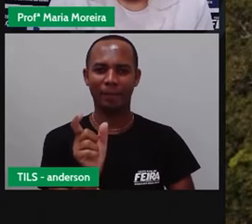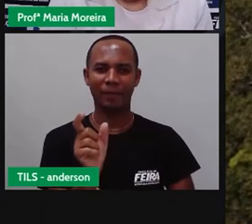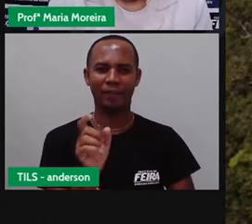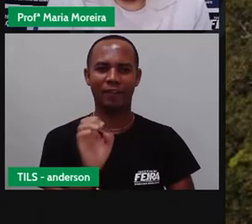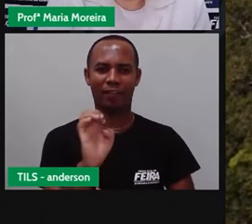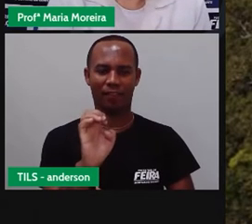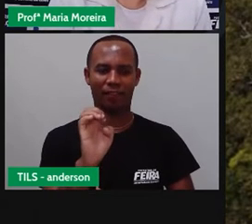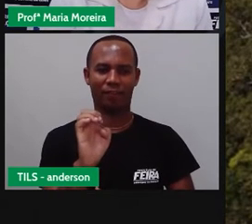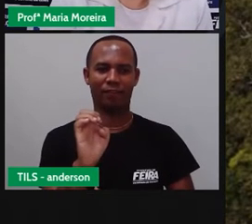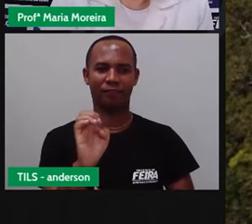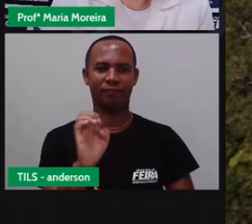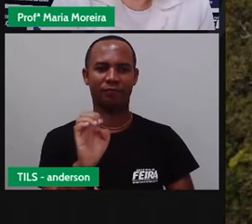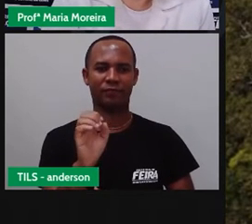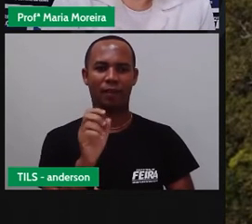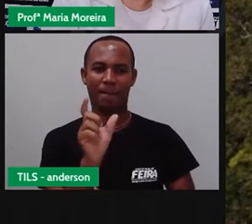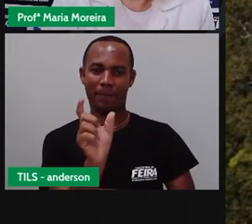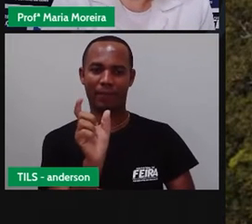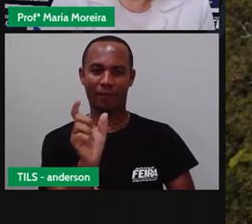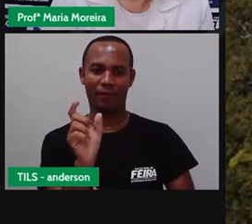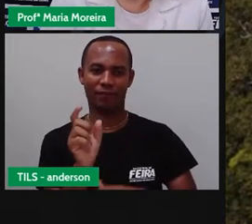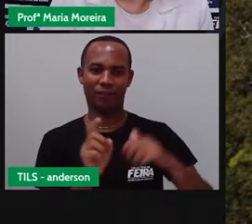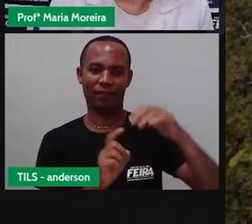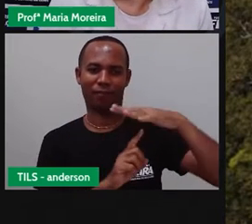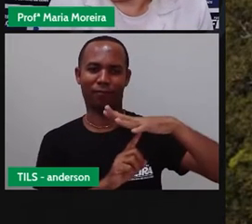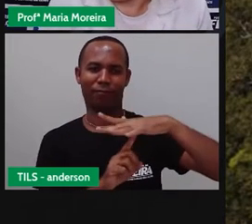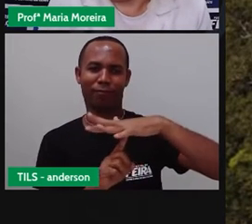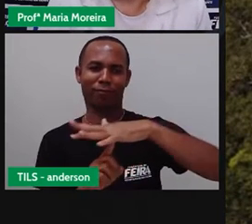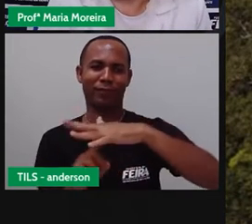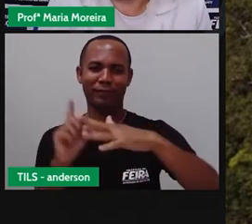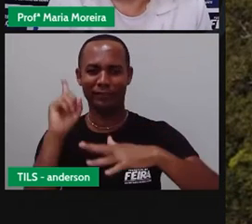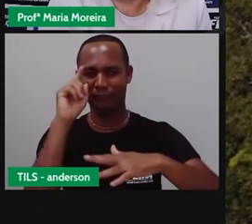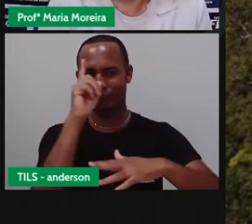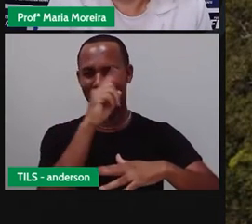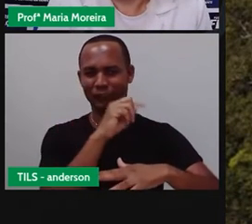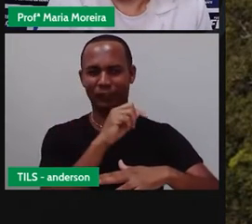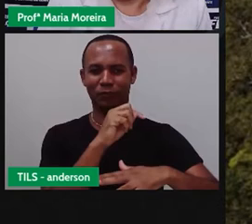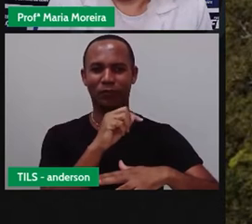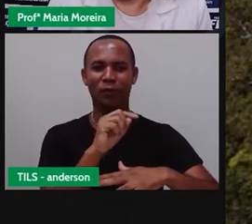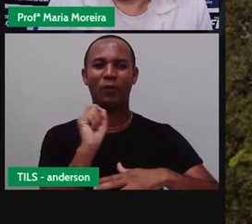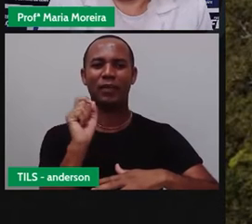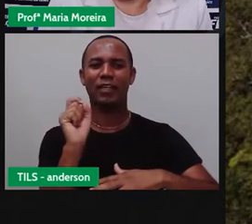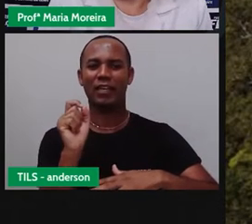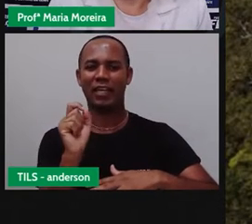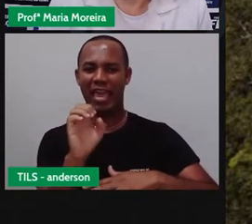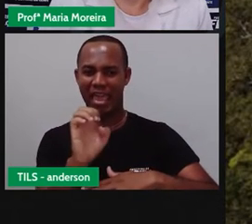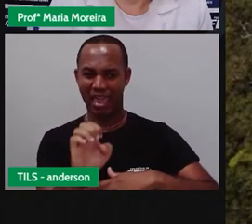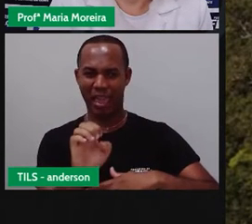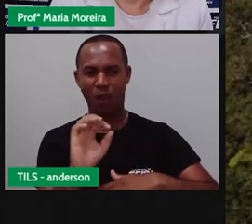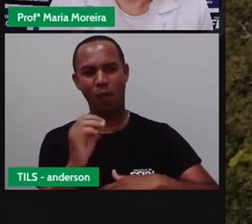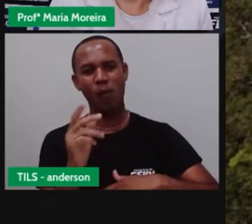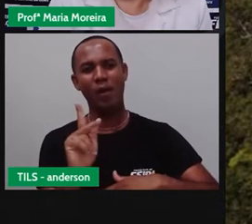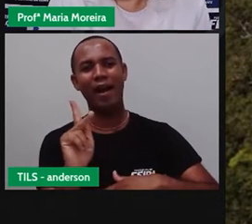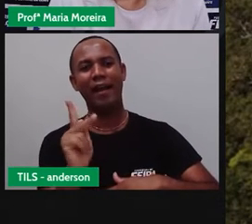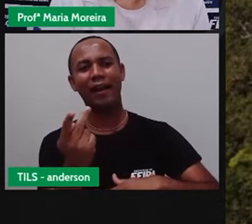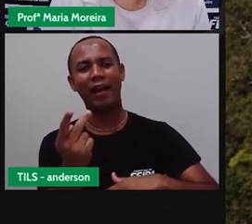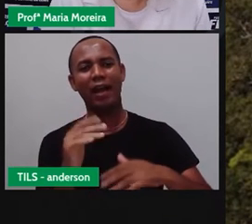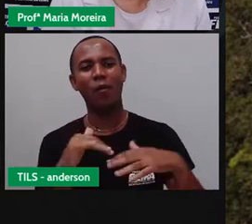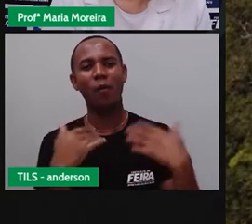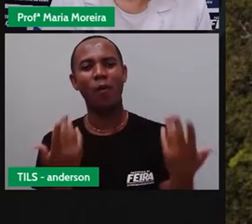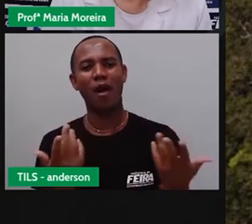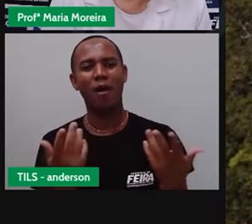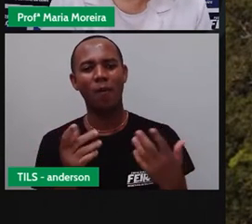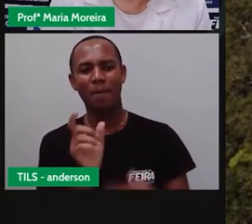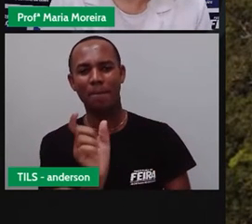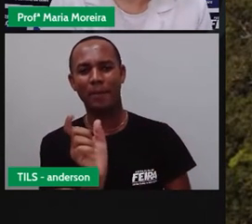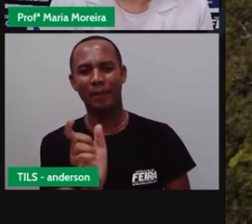Helicóptero! Helicóptero! Essa palavra começa com... É? Será